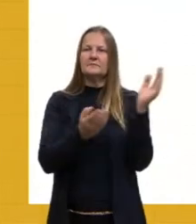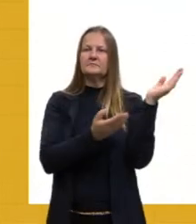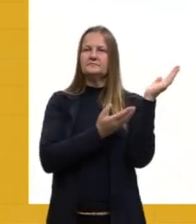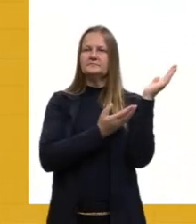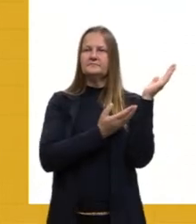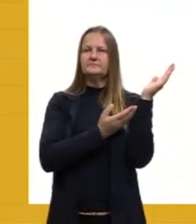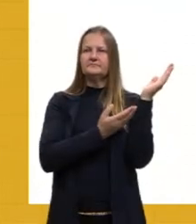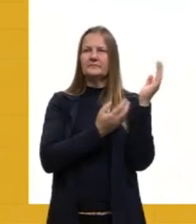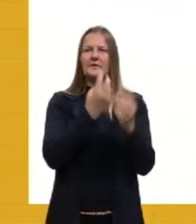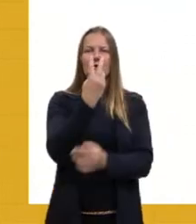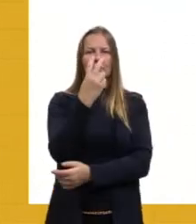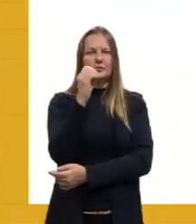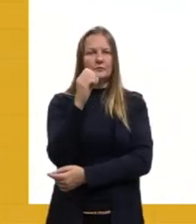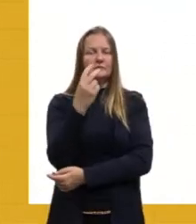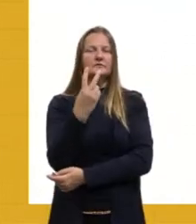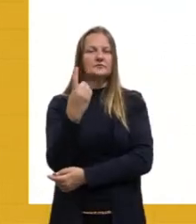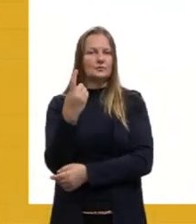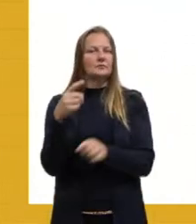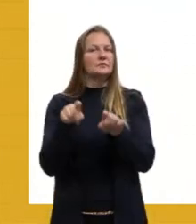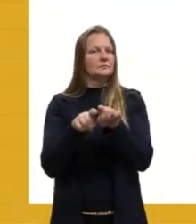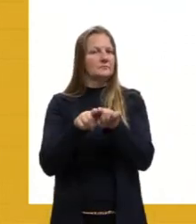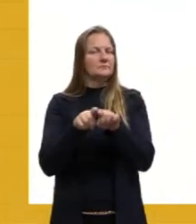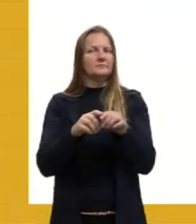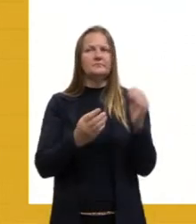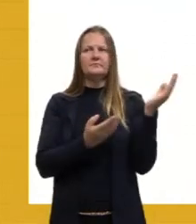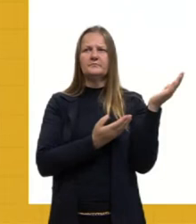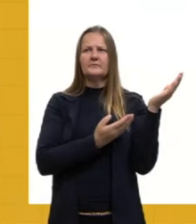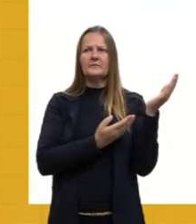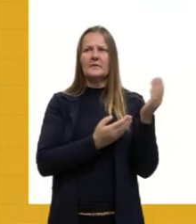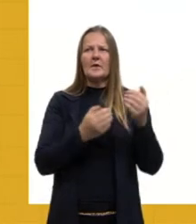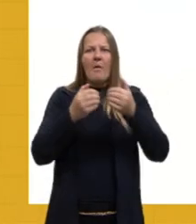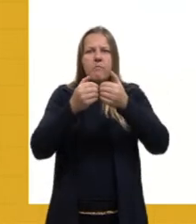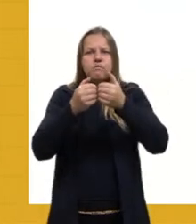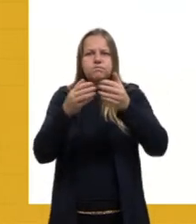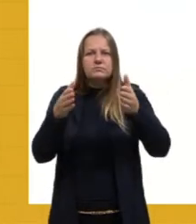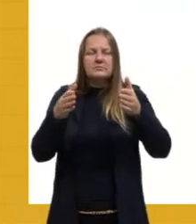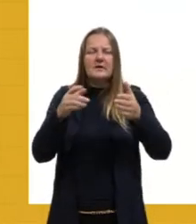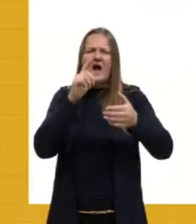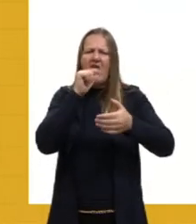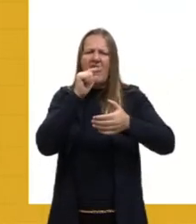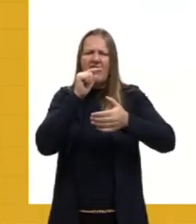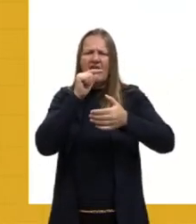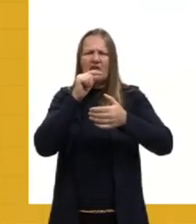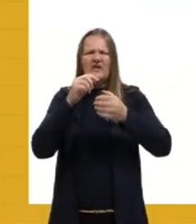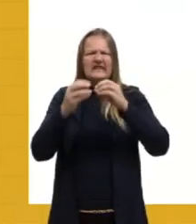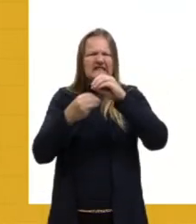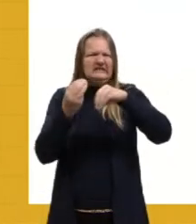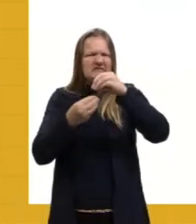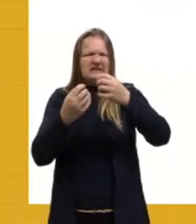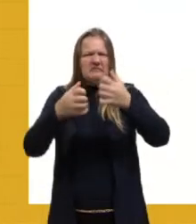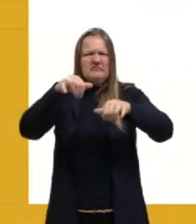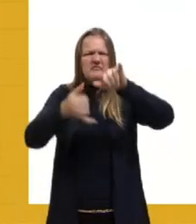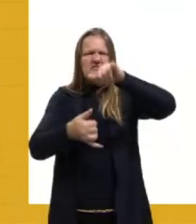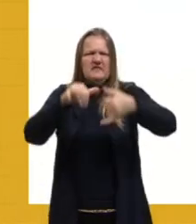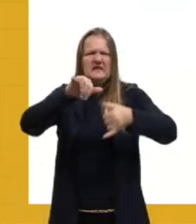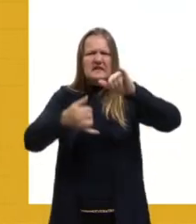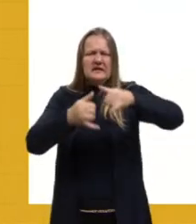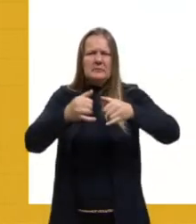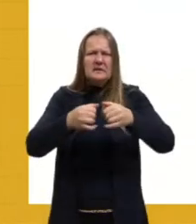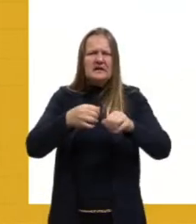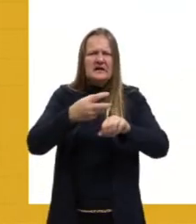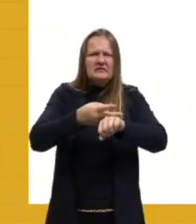Enem 2021 também. O roupimento da barragem de rejeitos de mineração